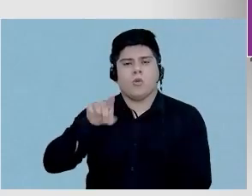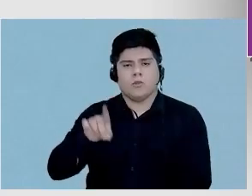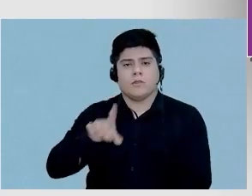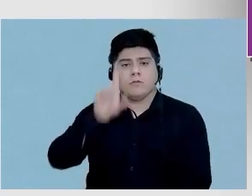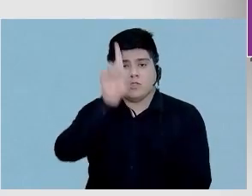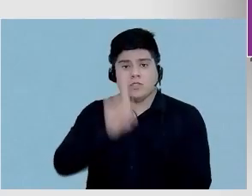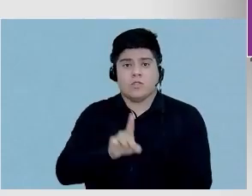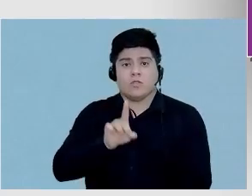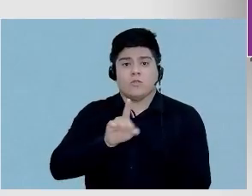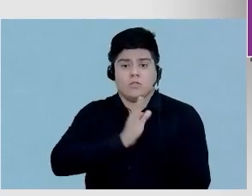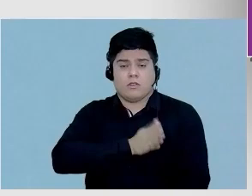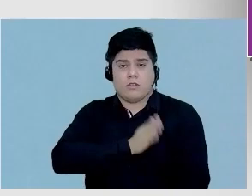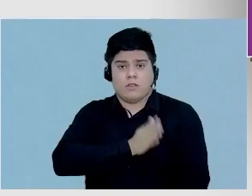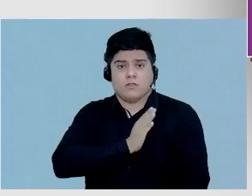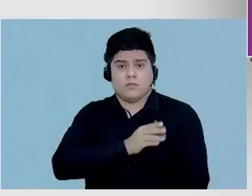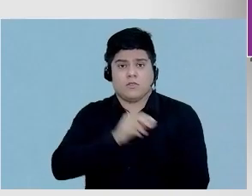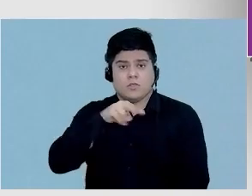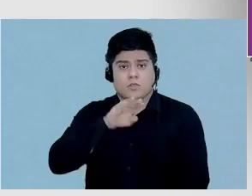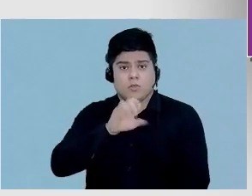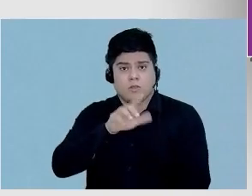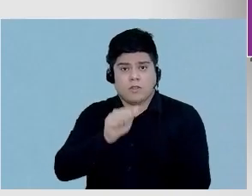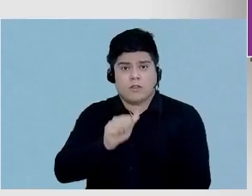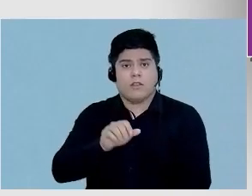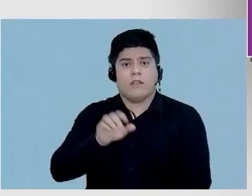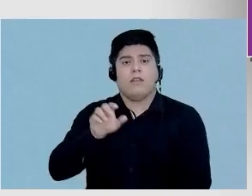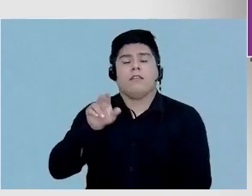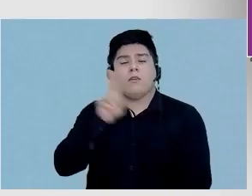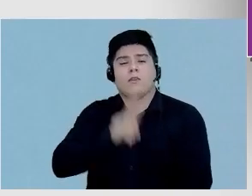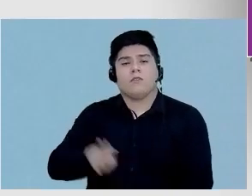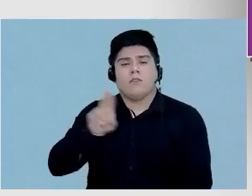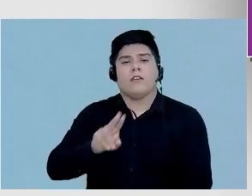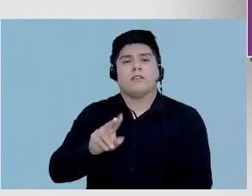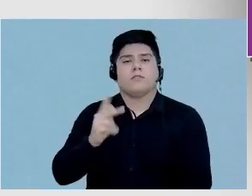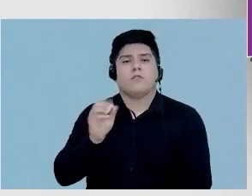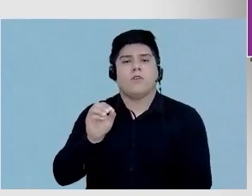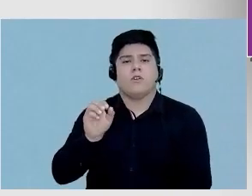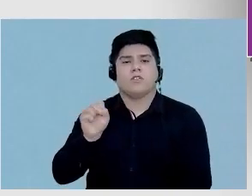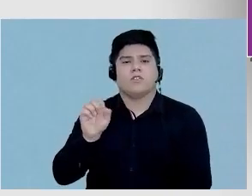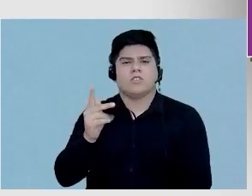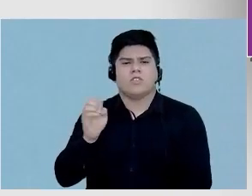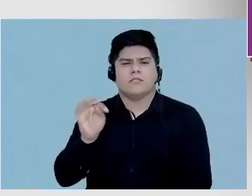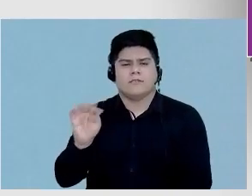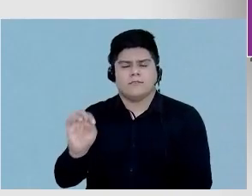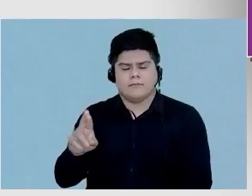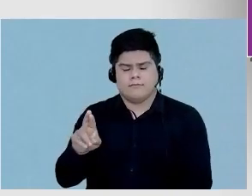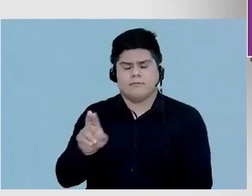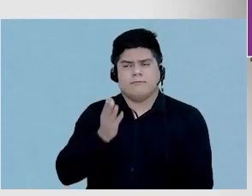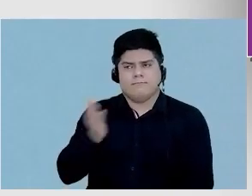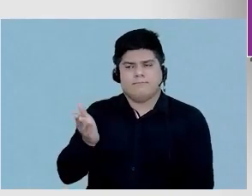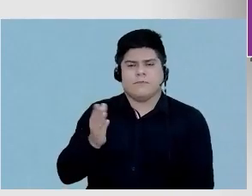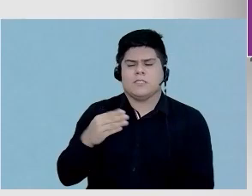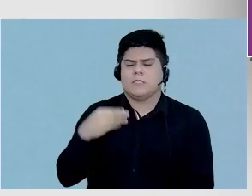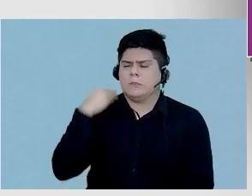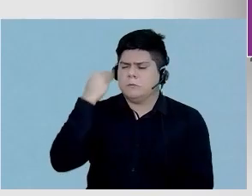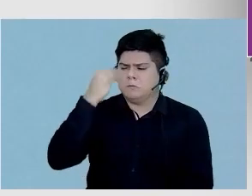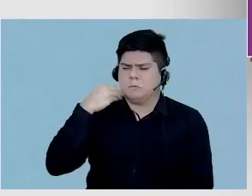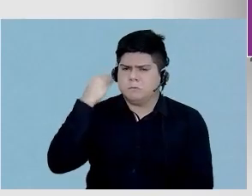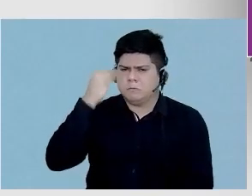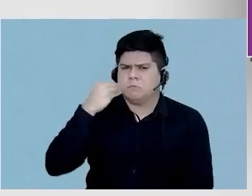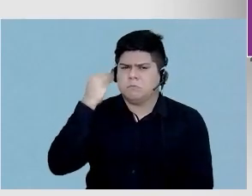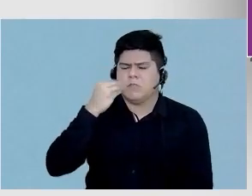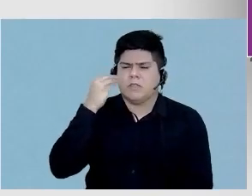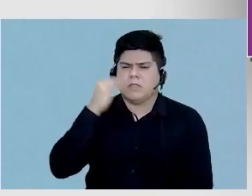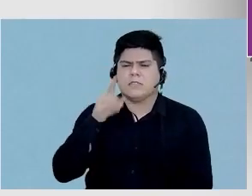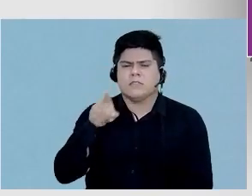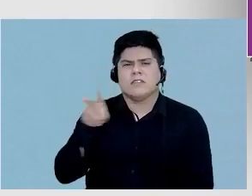cardiologia nuclear da Universidade de Rochester. É um colega com uma enorme experiência que vai nos